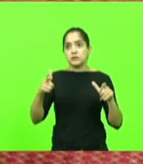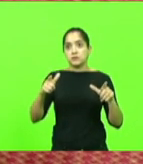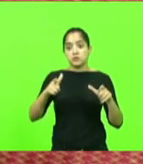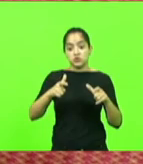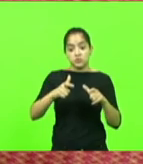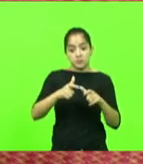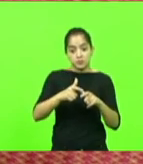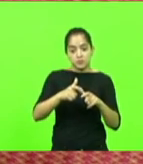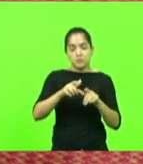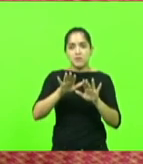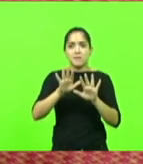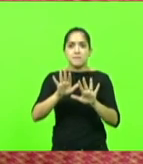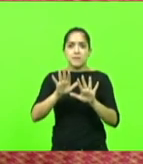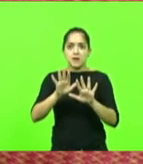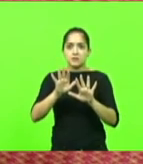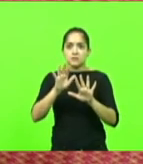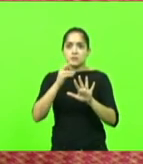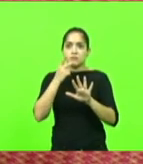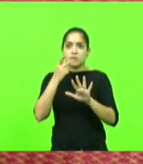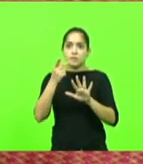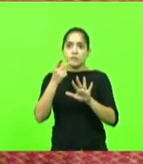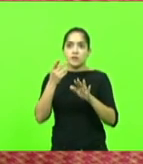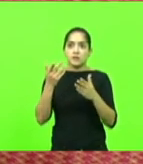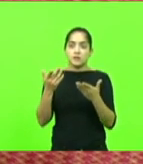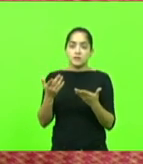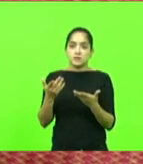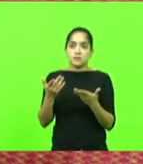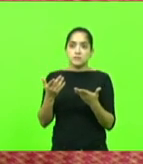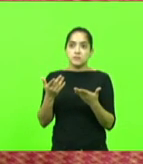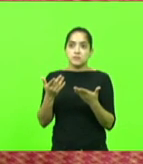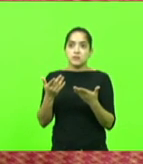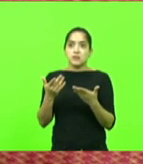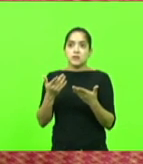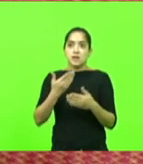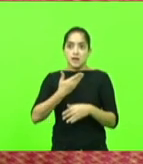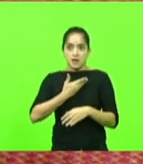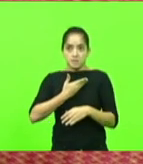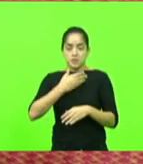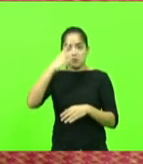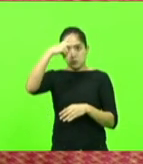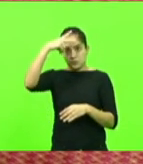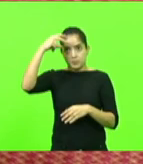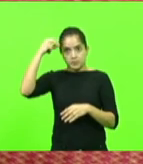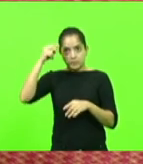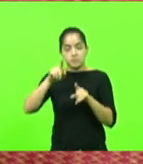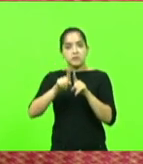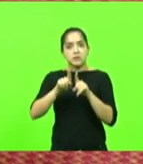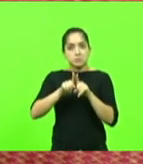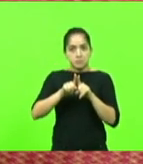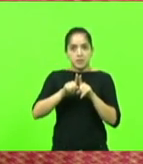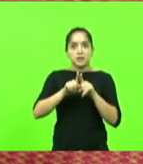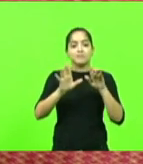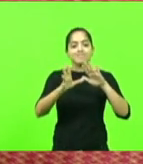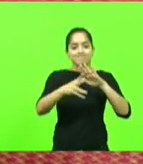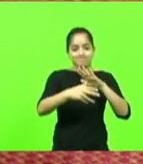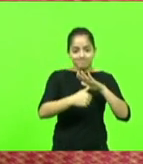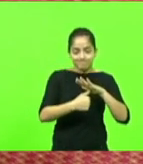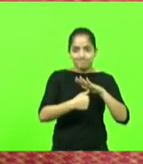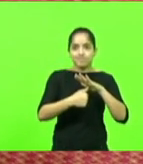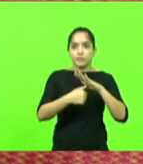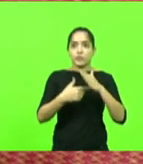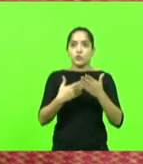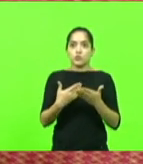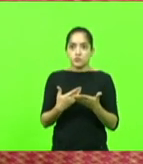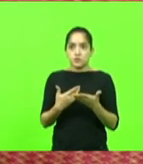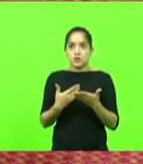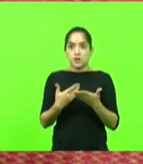Agora, vamos falar ali, até mais um amigo do prefeito foi vítima de roubo, isso choca, é